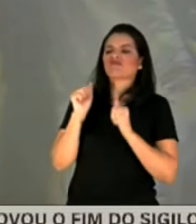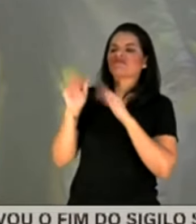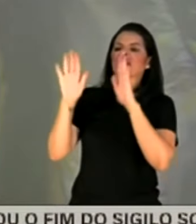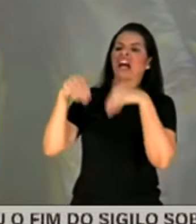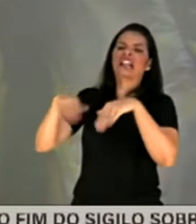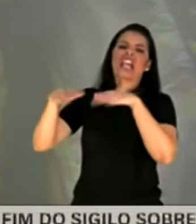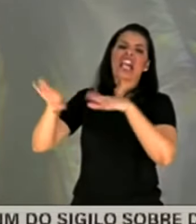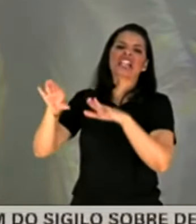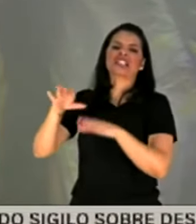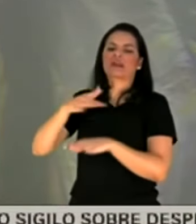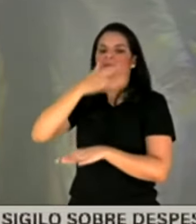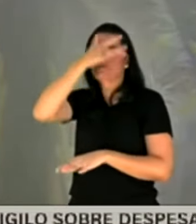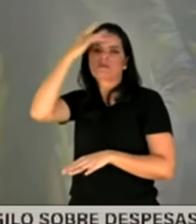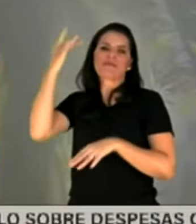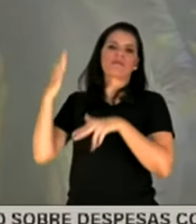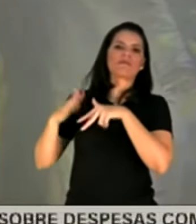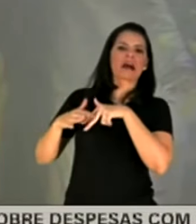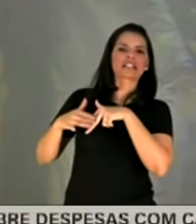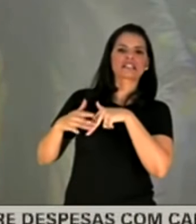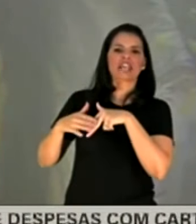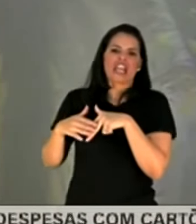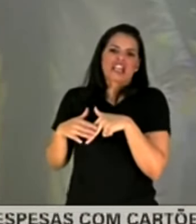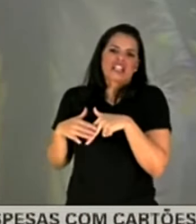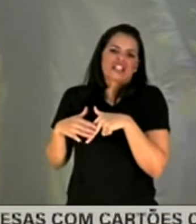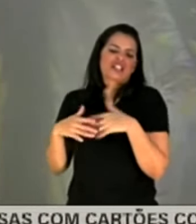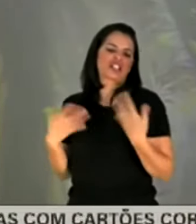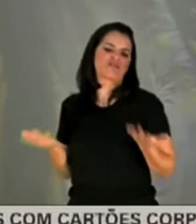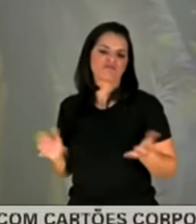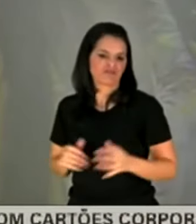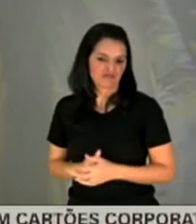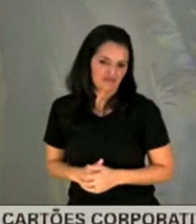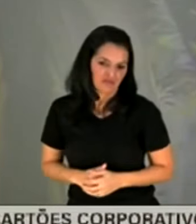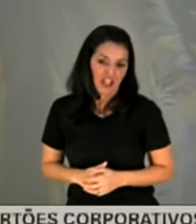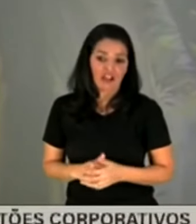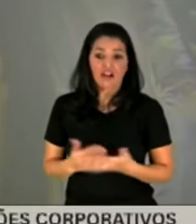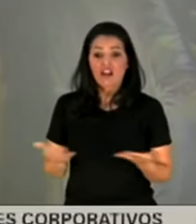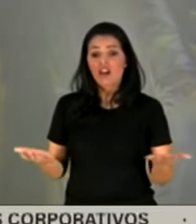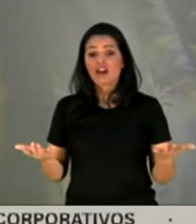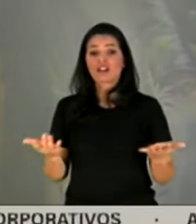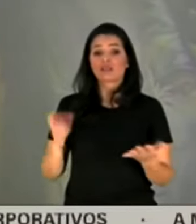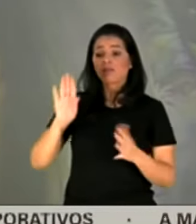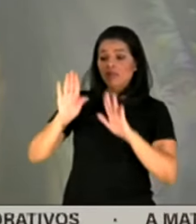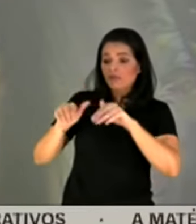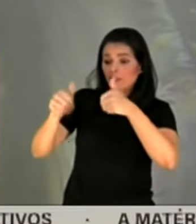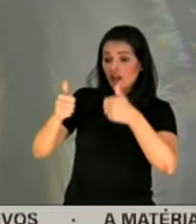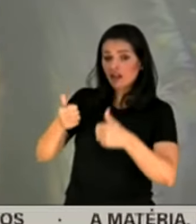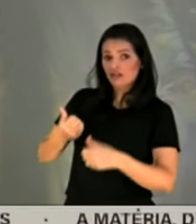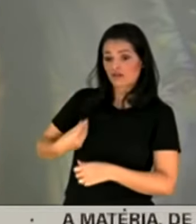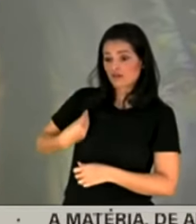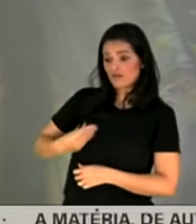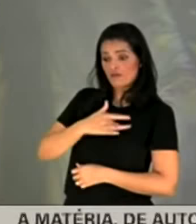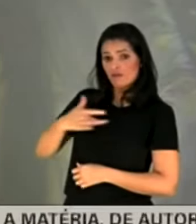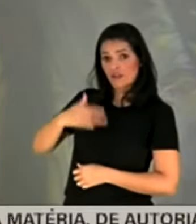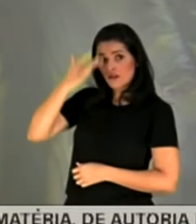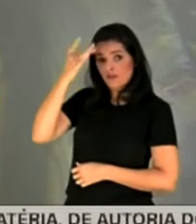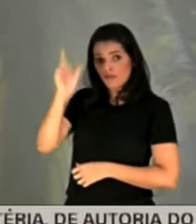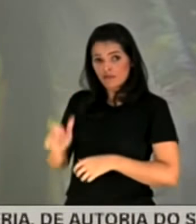o bem-estar e o que o paciente precisava.